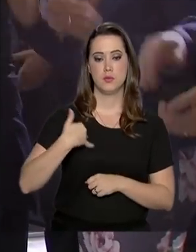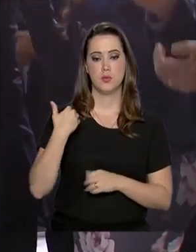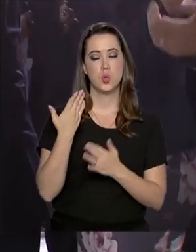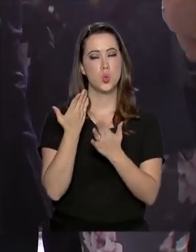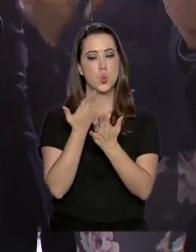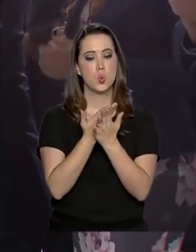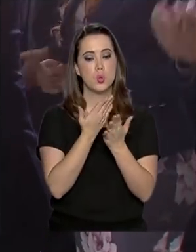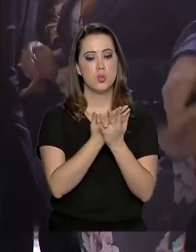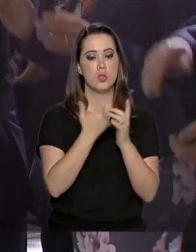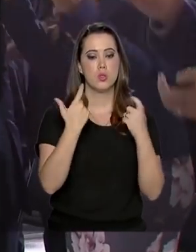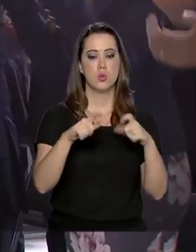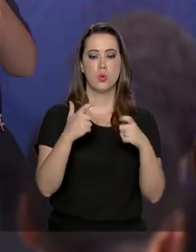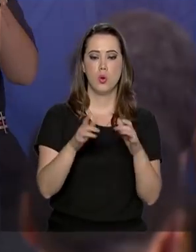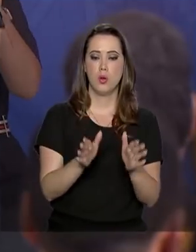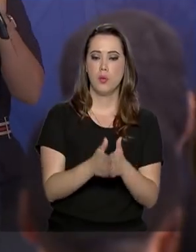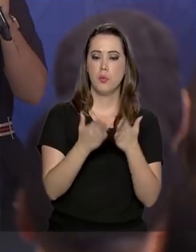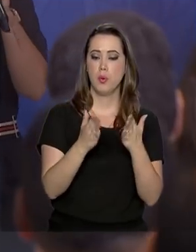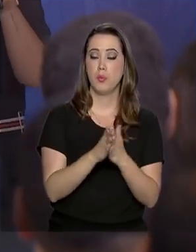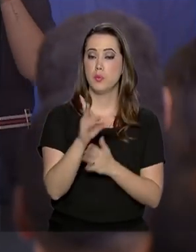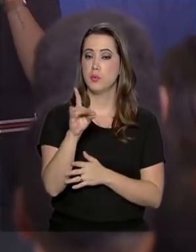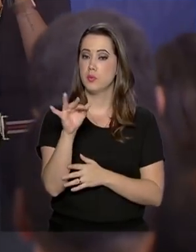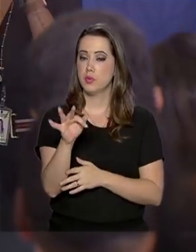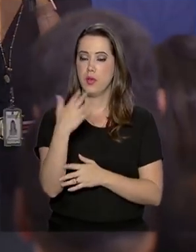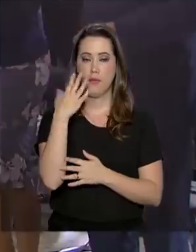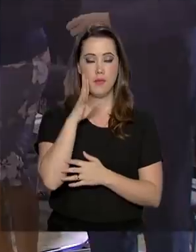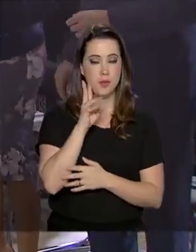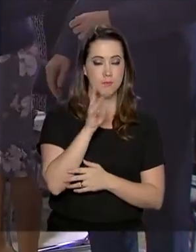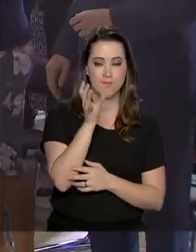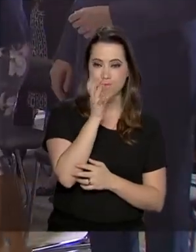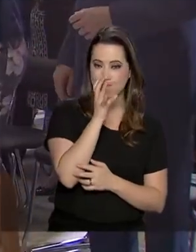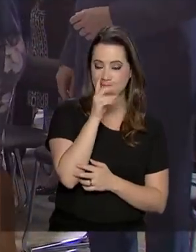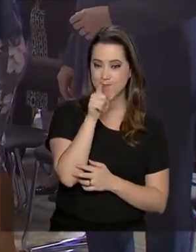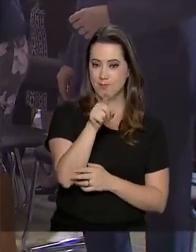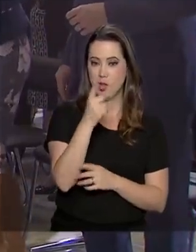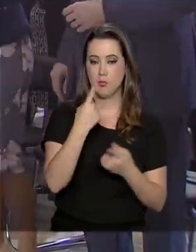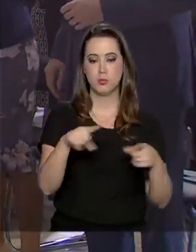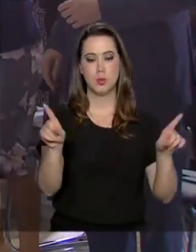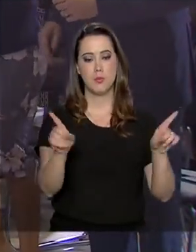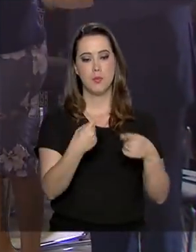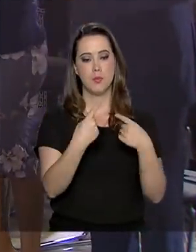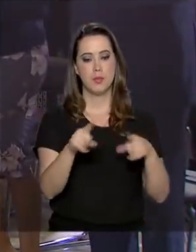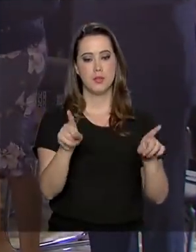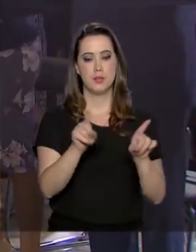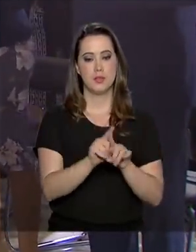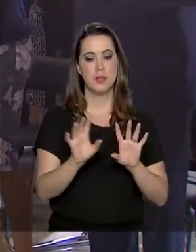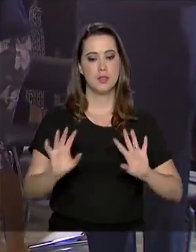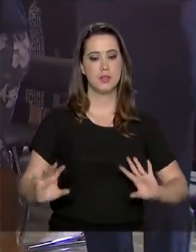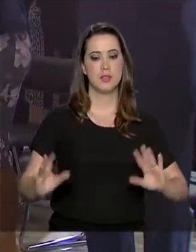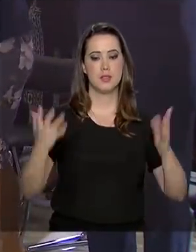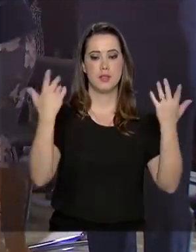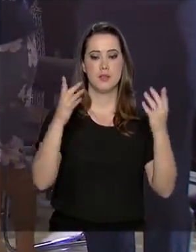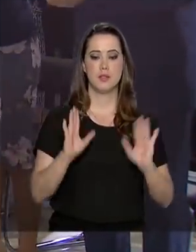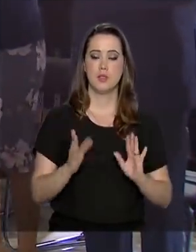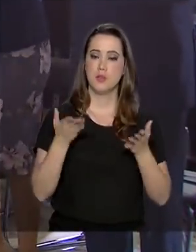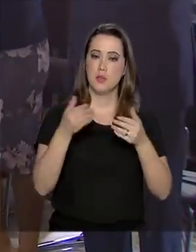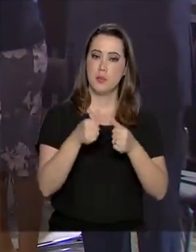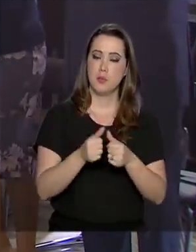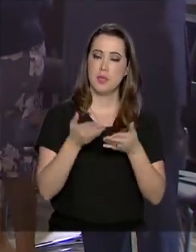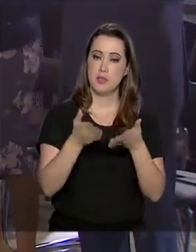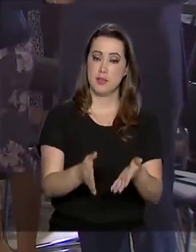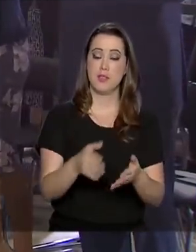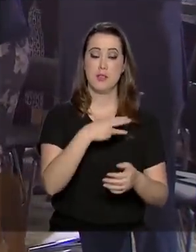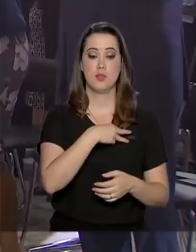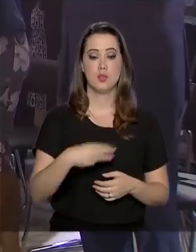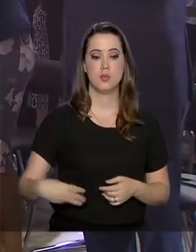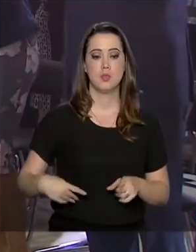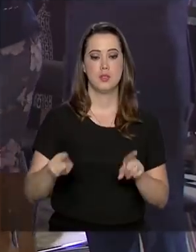região carente do Distrito Federal e assistiram à apresentação de uma banda musical. A celebração contou com a presença de ministros